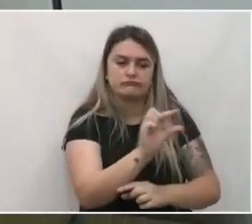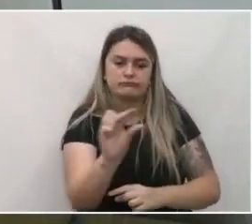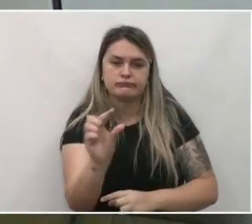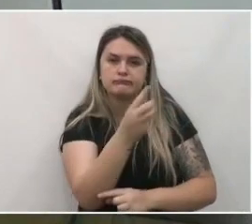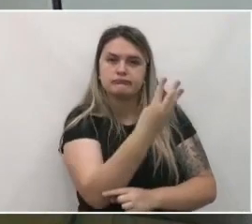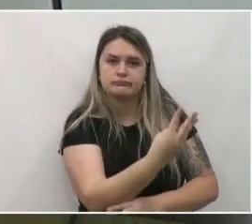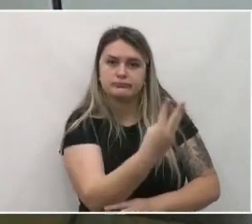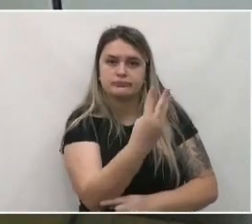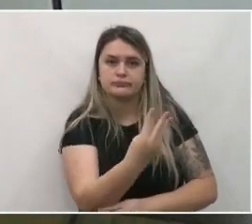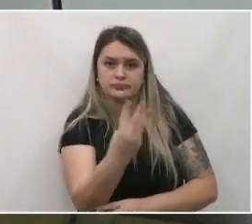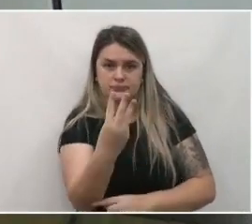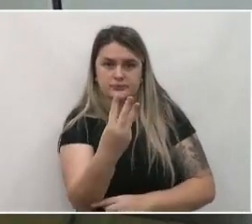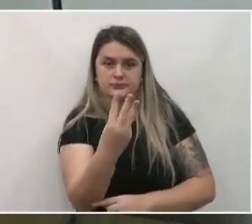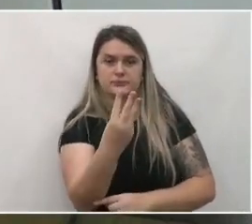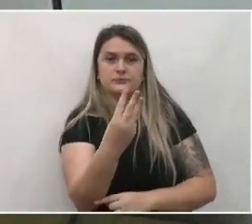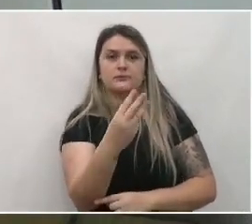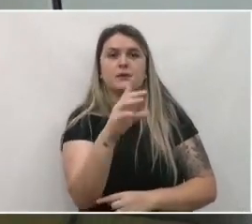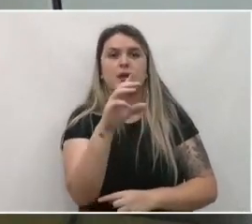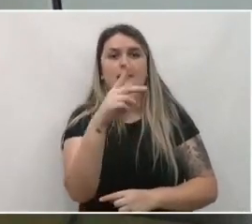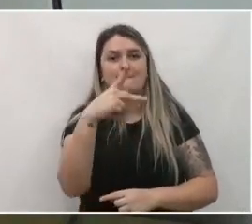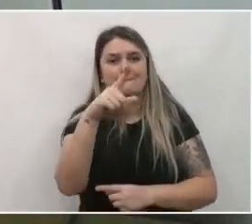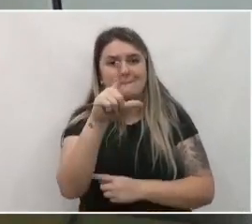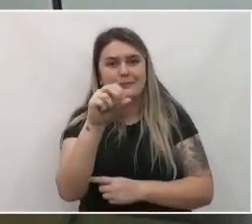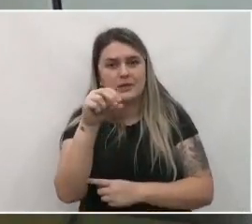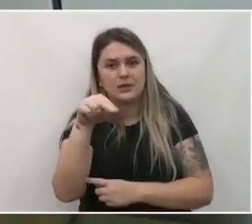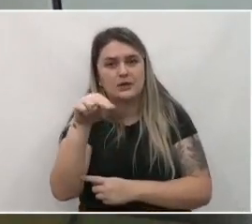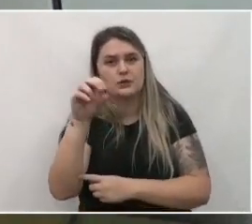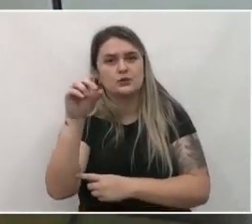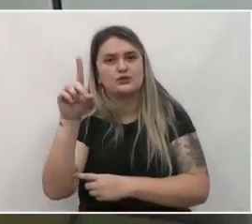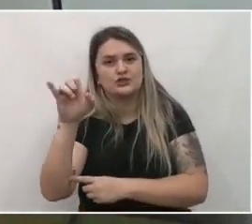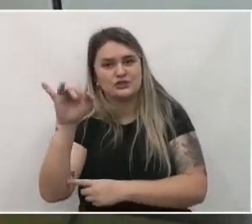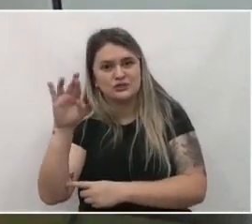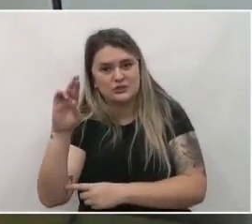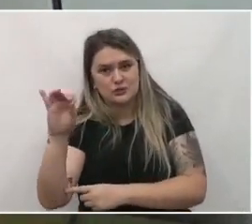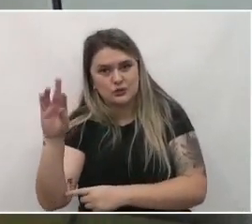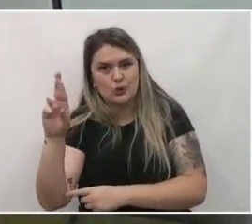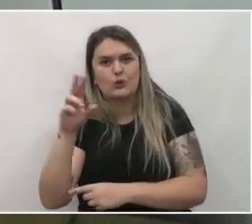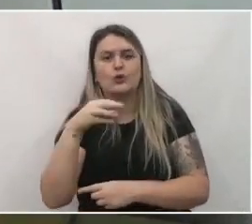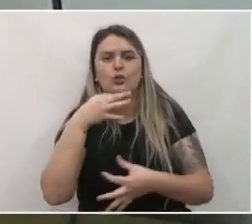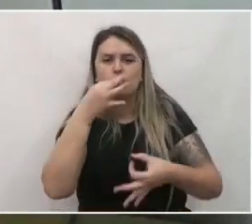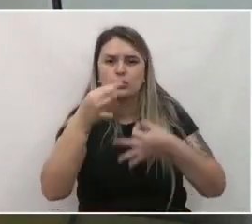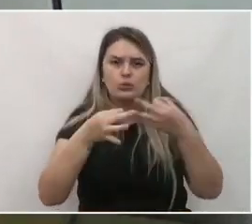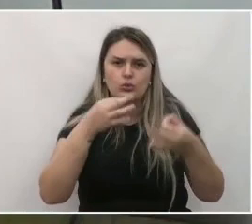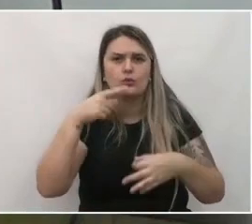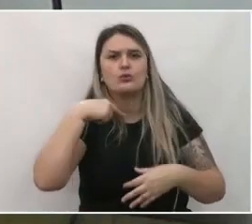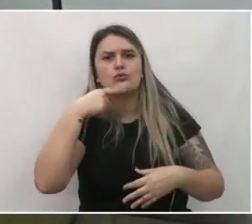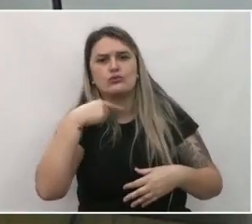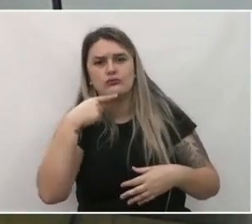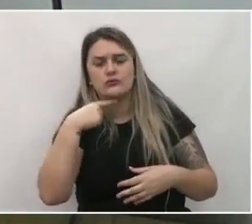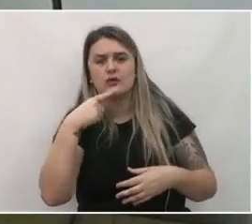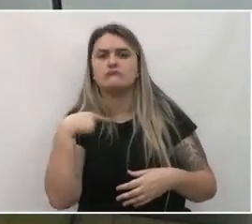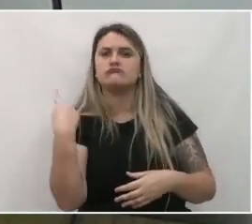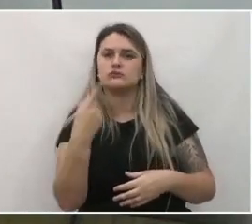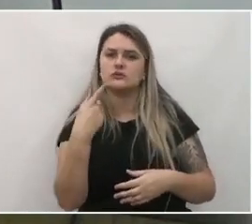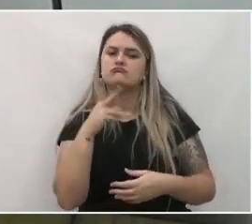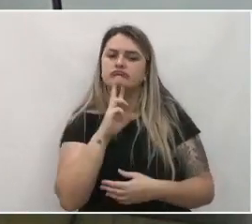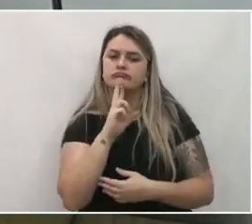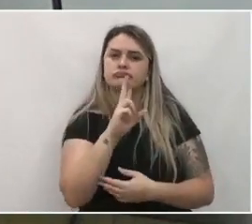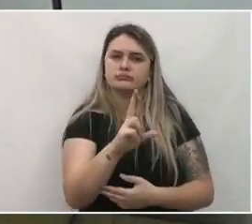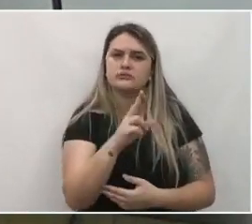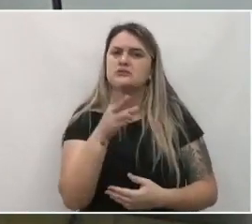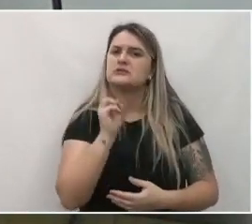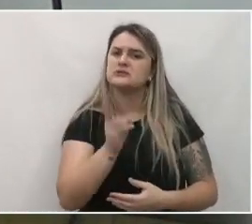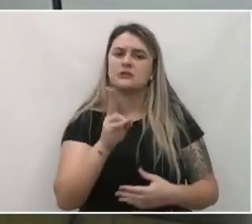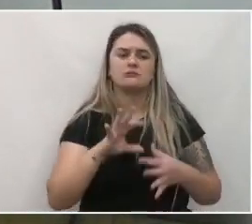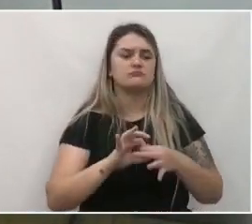acesse o site do plano diretor envie suas sugestões suas dúvidas que a gente está sempre à disposição para